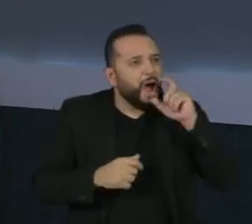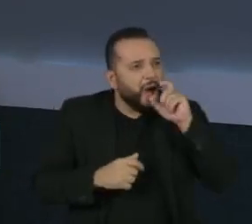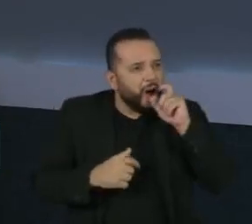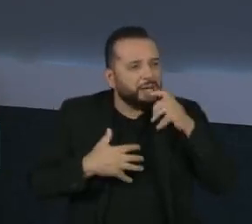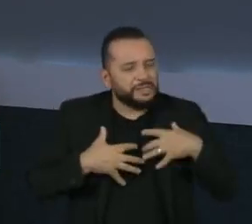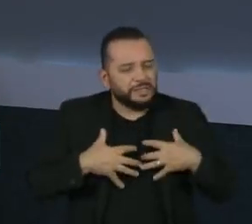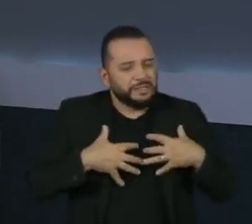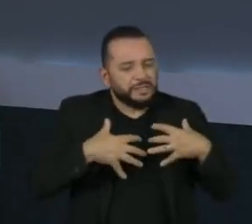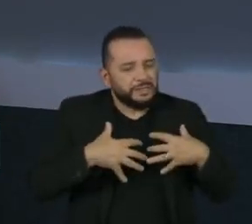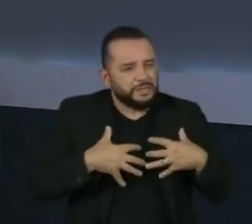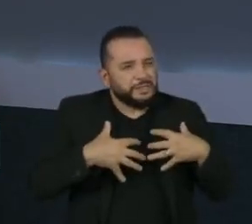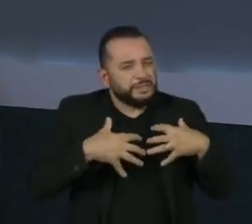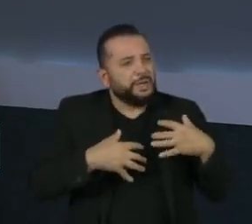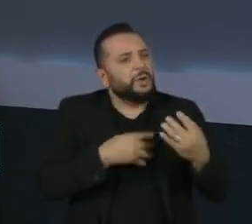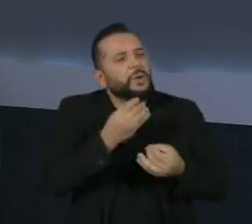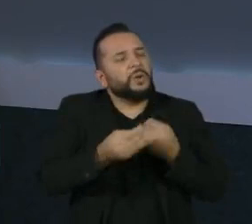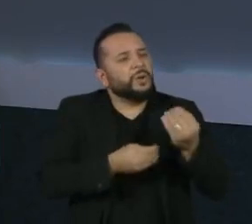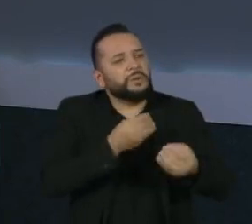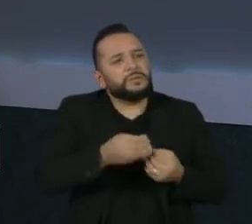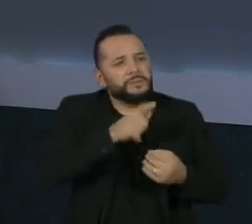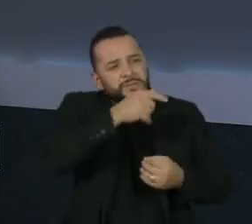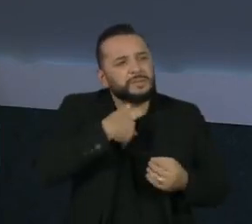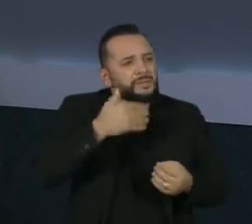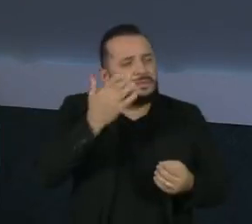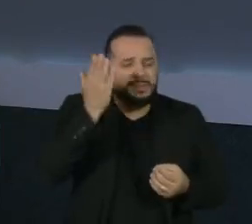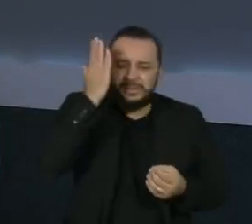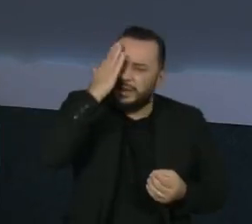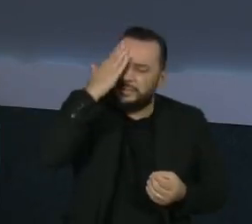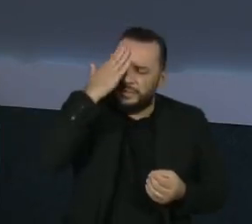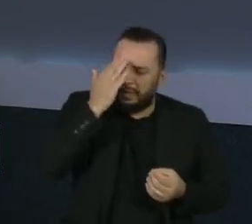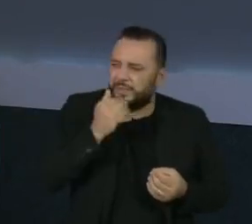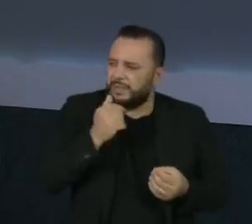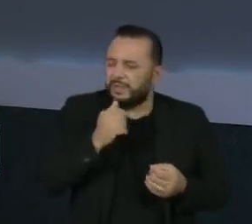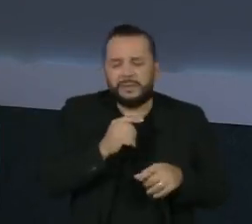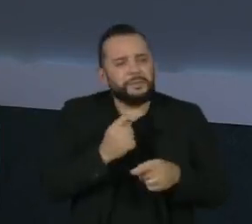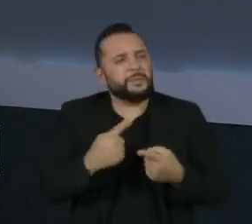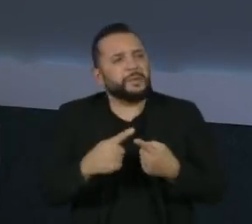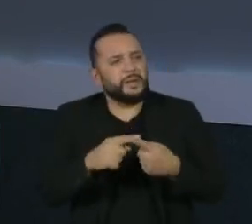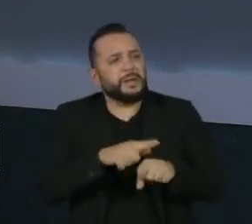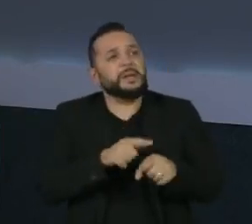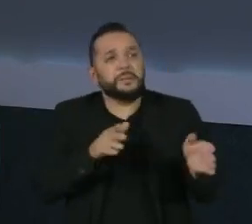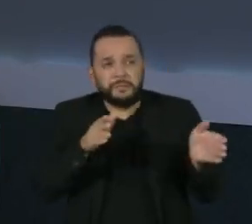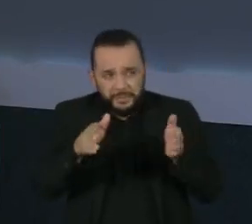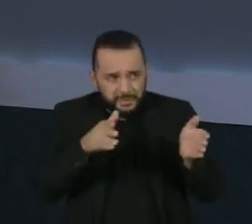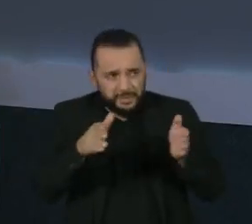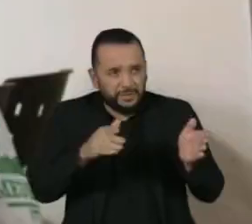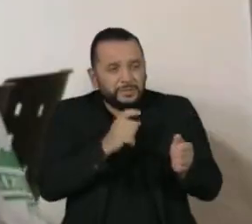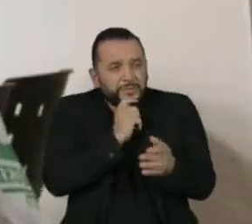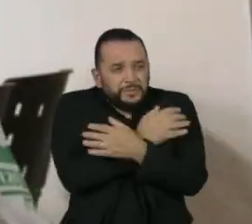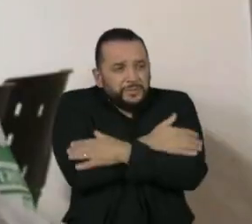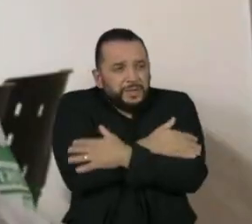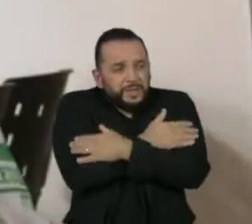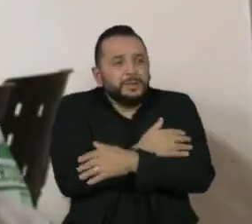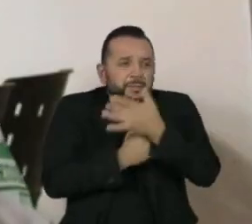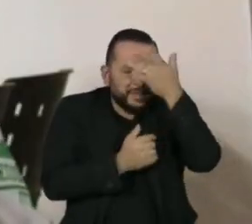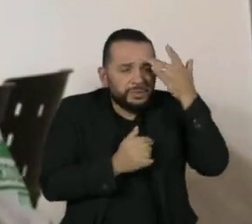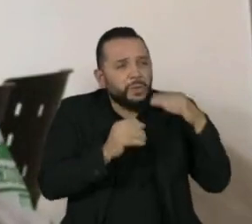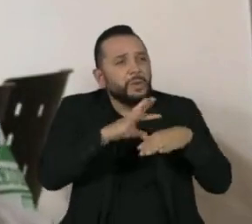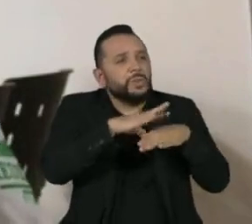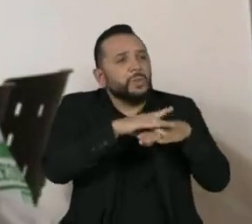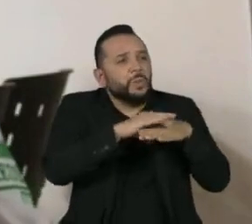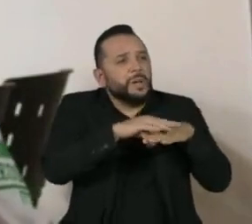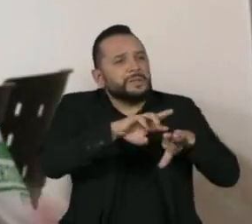Como fazer esse diagnóstico, então, que nessa época fica mais evidente ainda? Os pacientes sem